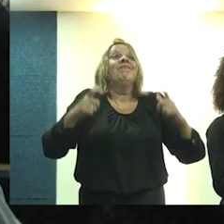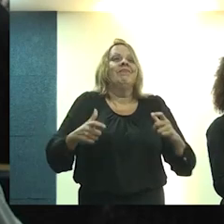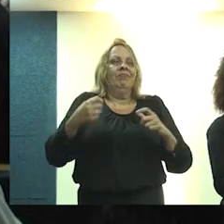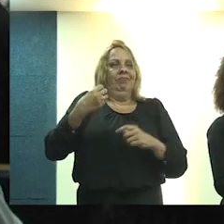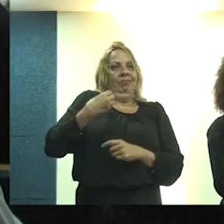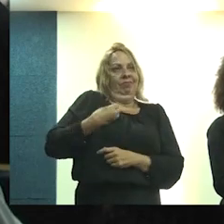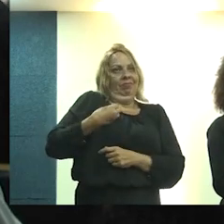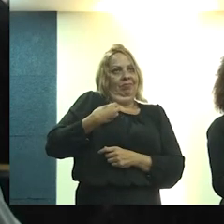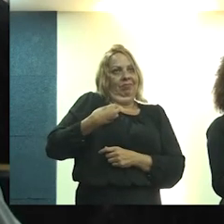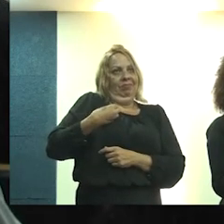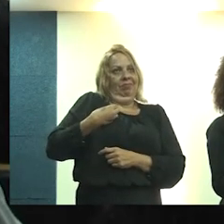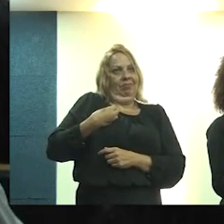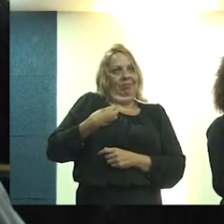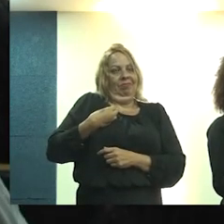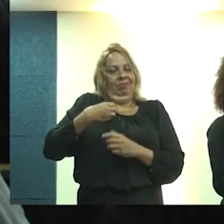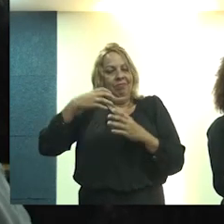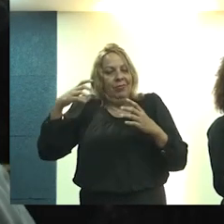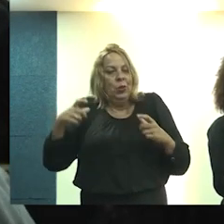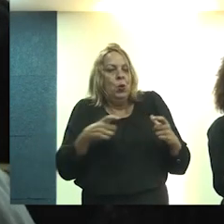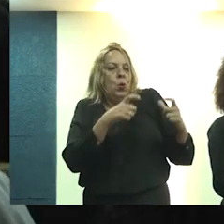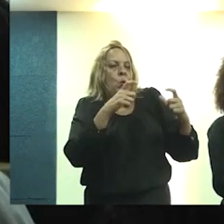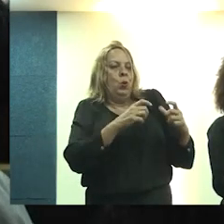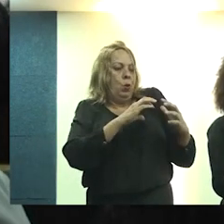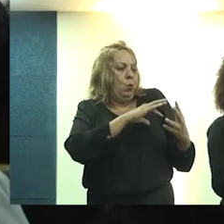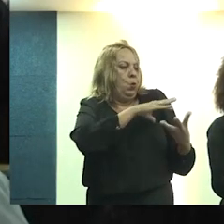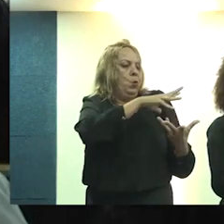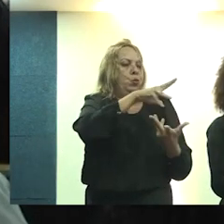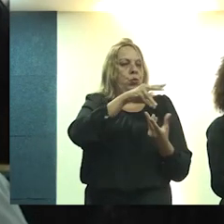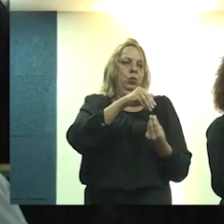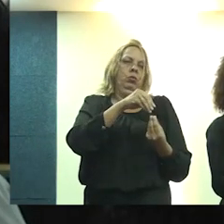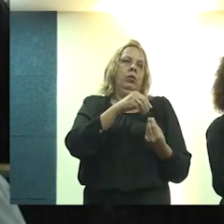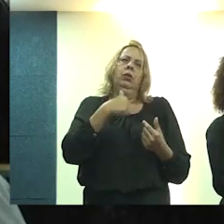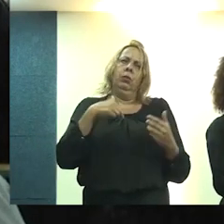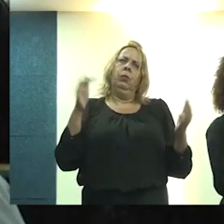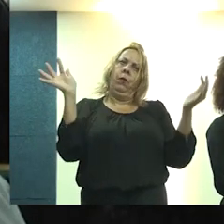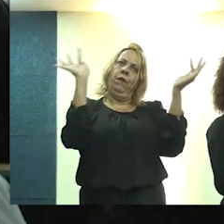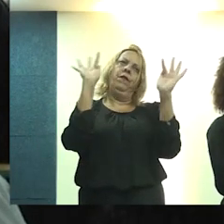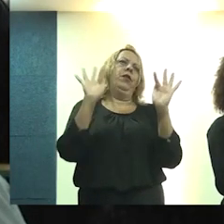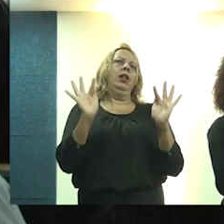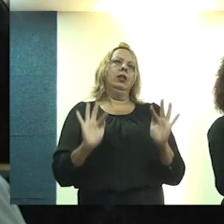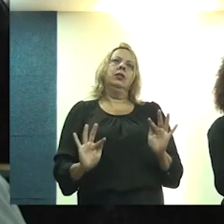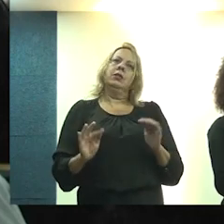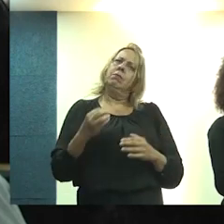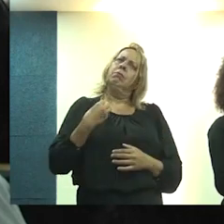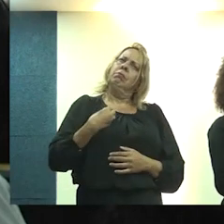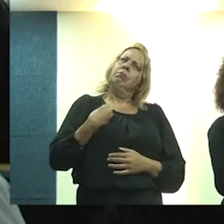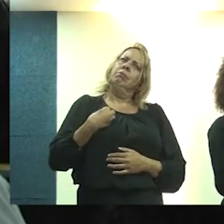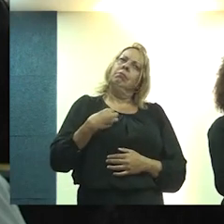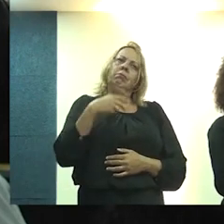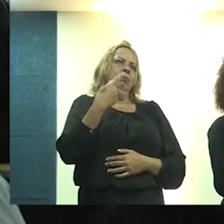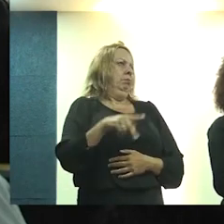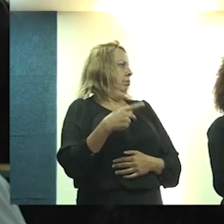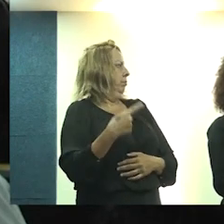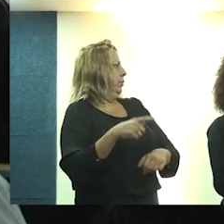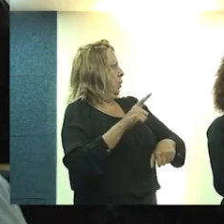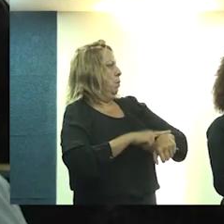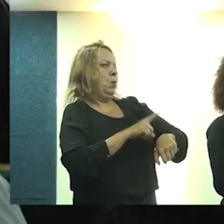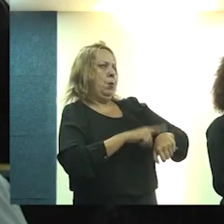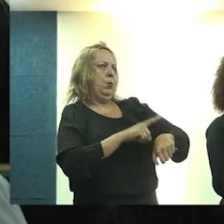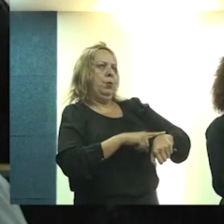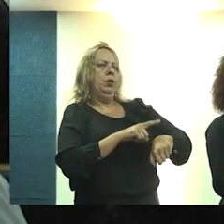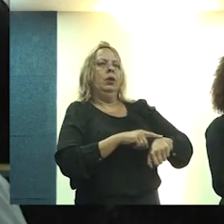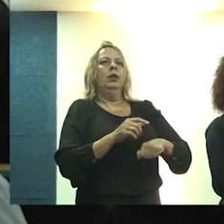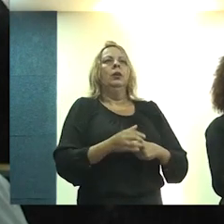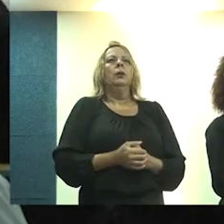vida com o lugar no mundo. Então, eu fico muito feliz de estar participando, presidente Nádia, desse momento, dessa